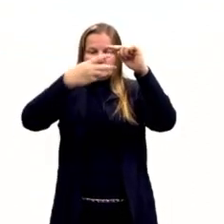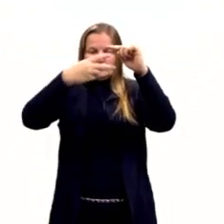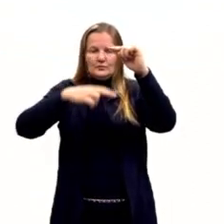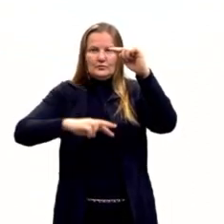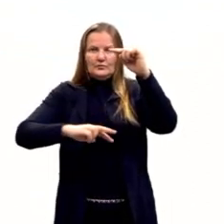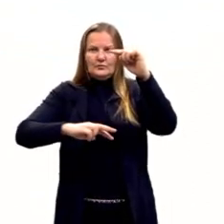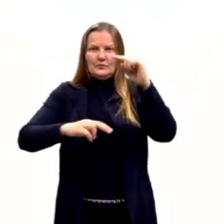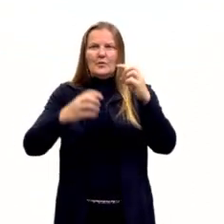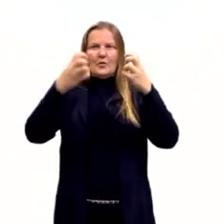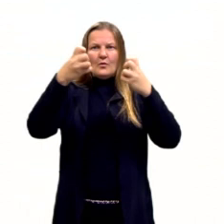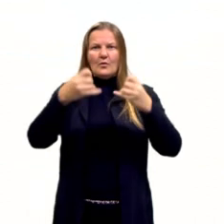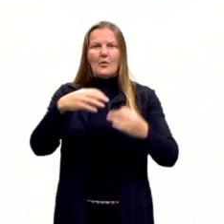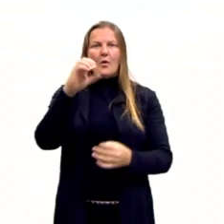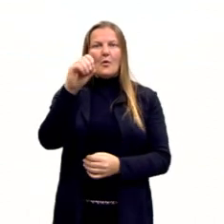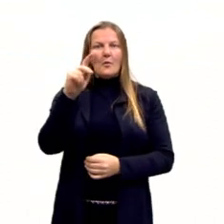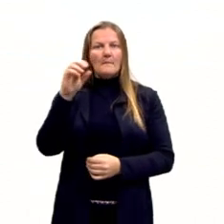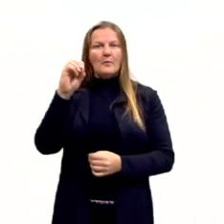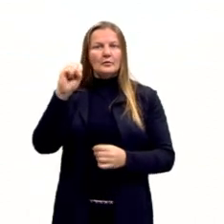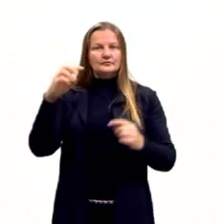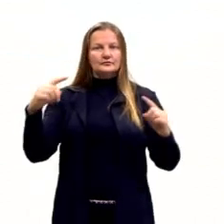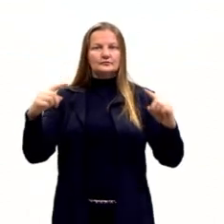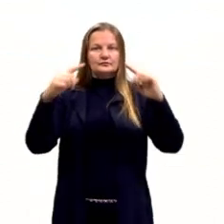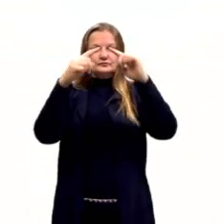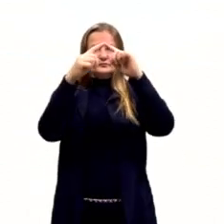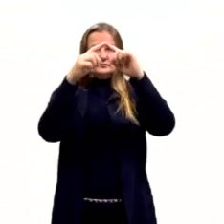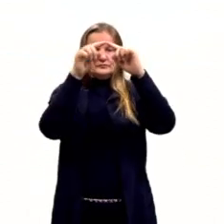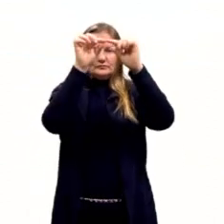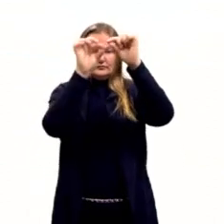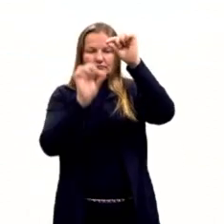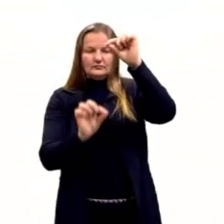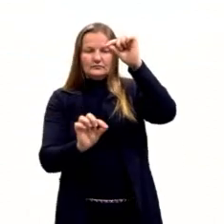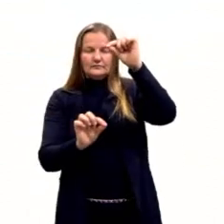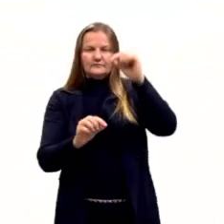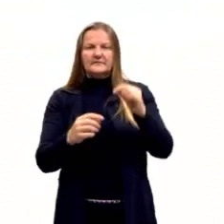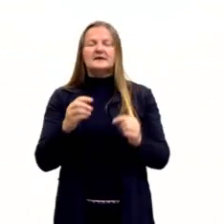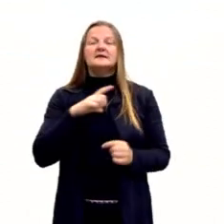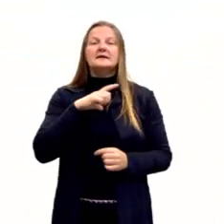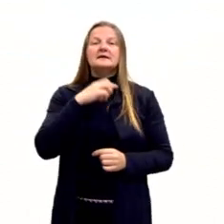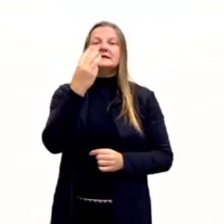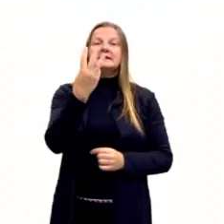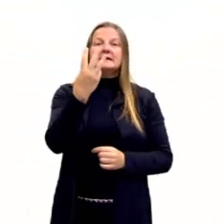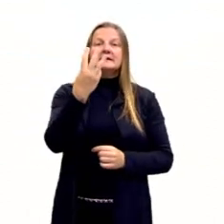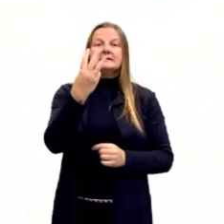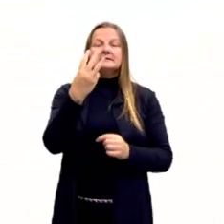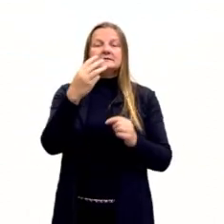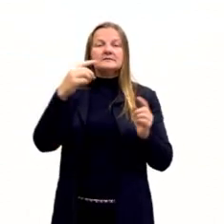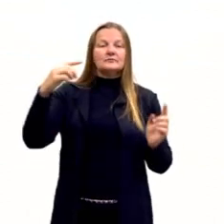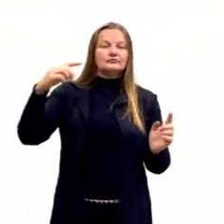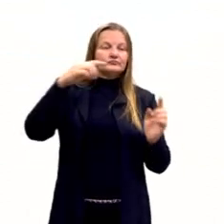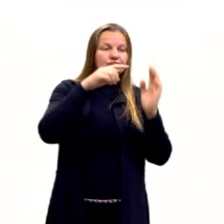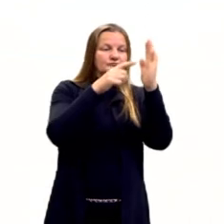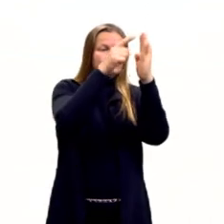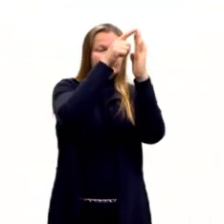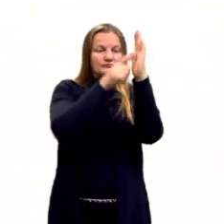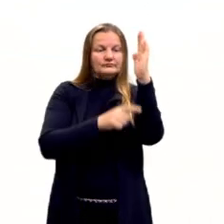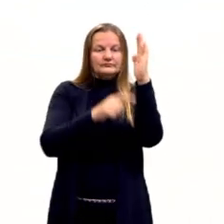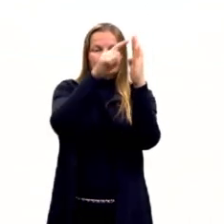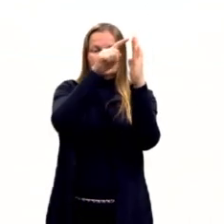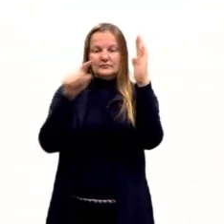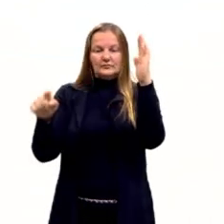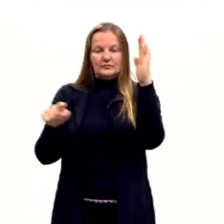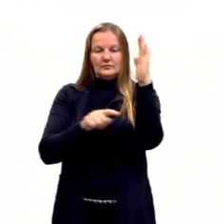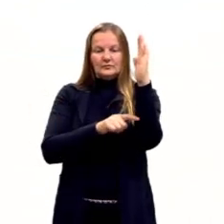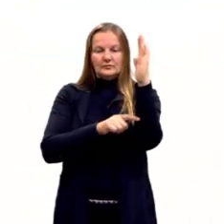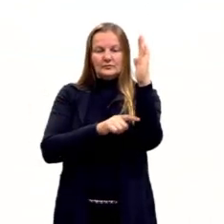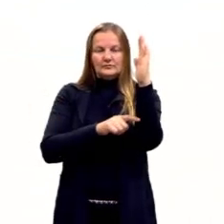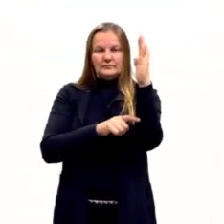a esse vértice. Quando nós traçamos as três medianas de um triângulo, nós temos um ponto de